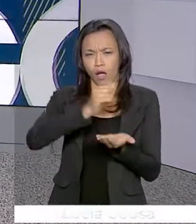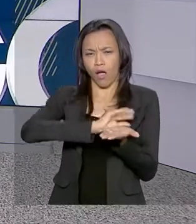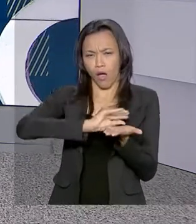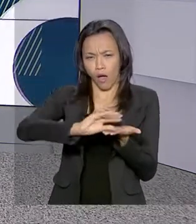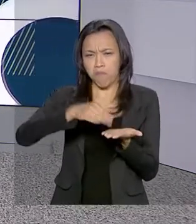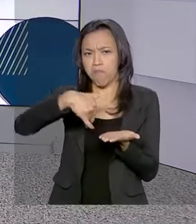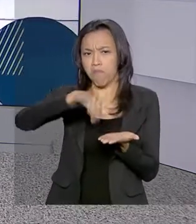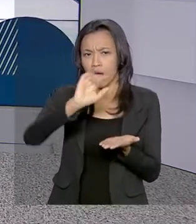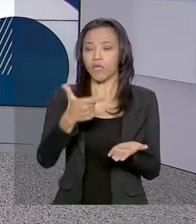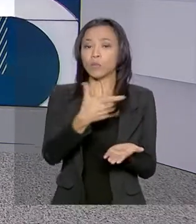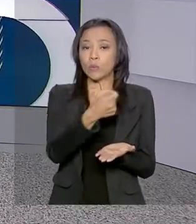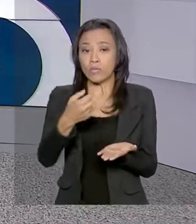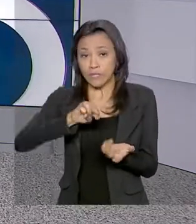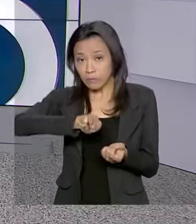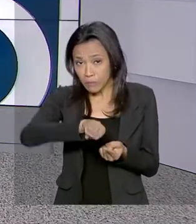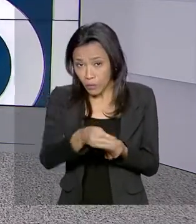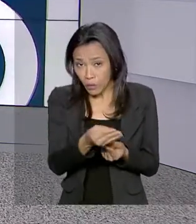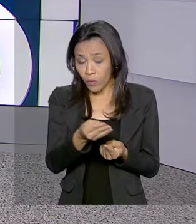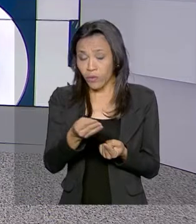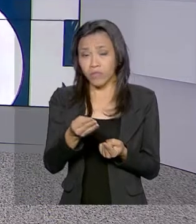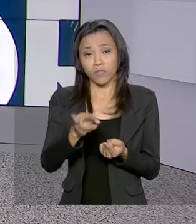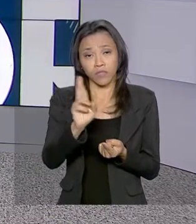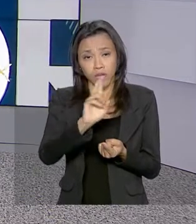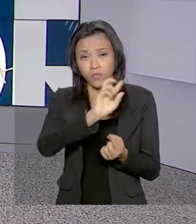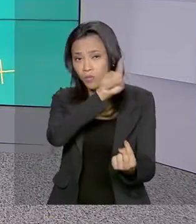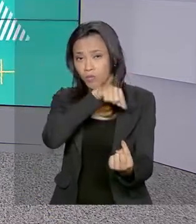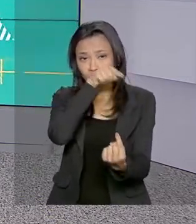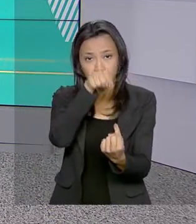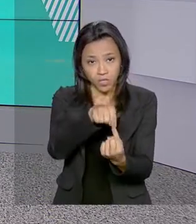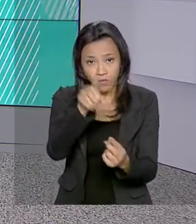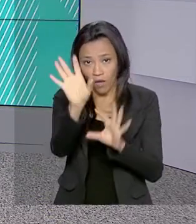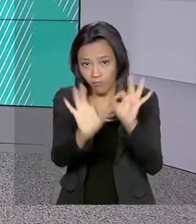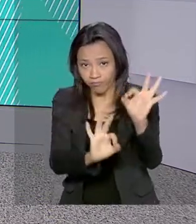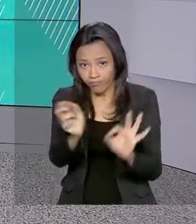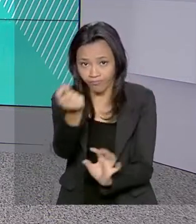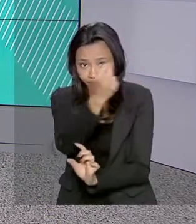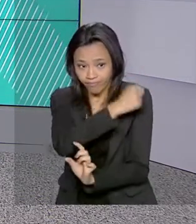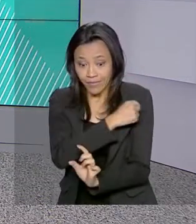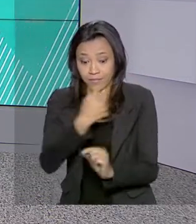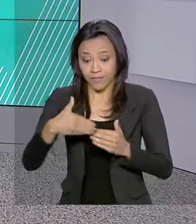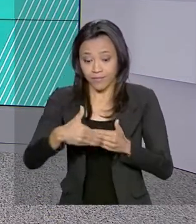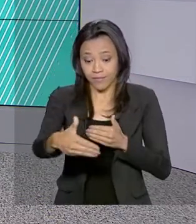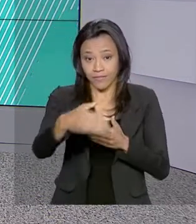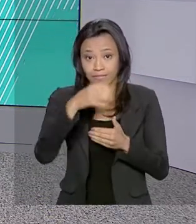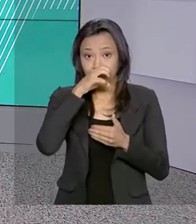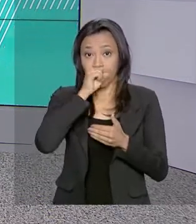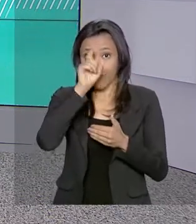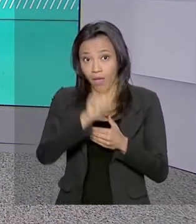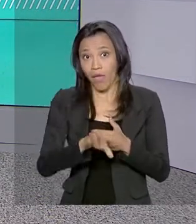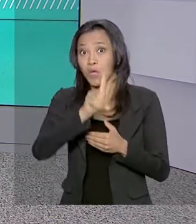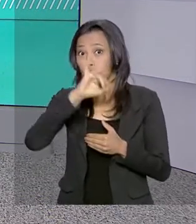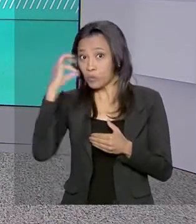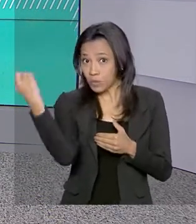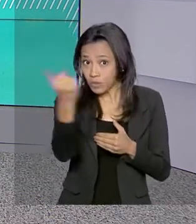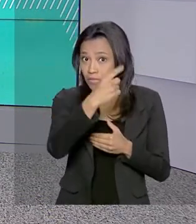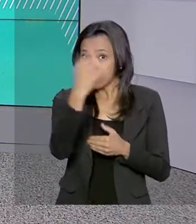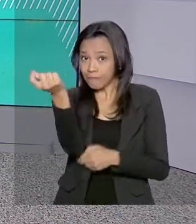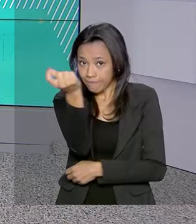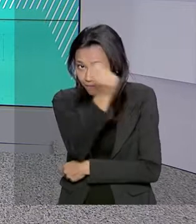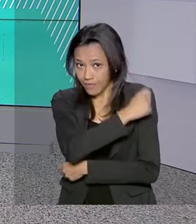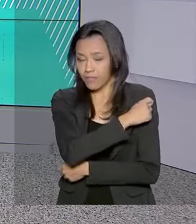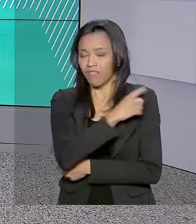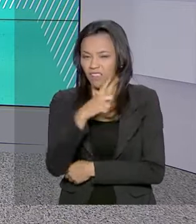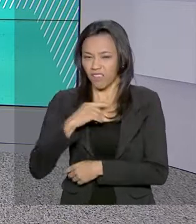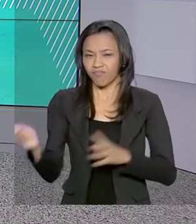de reais para ampliar o esquema de vacinação nos municípios. Sábado é o dia D da vacinação contra o sarampo, que apresentou